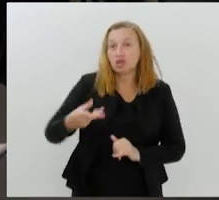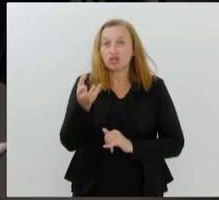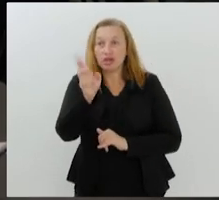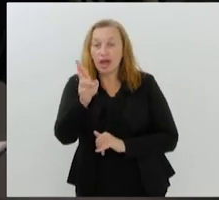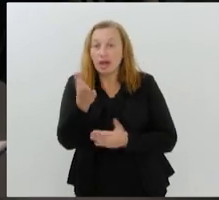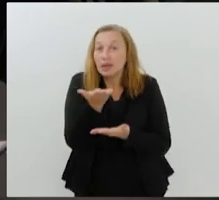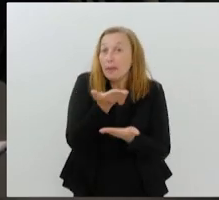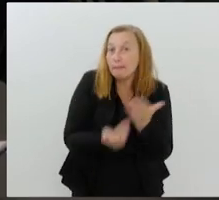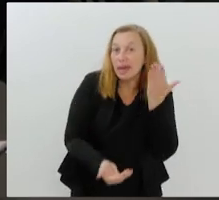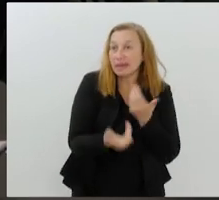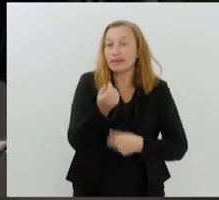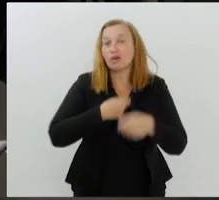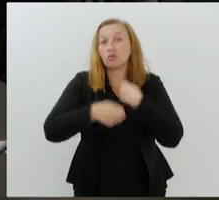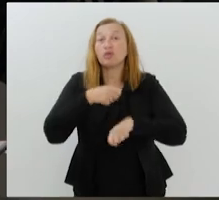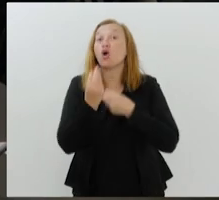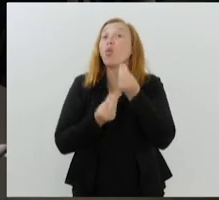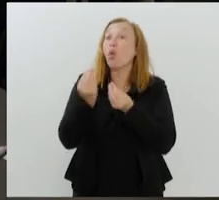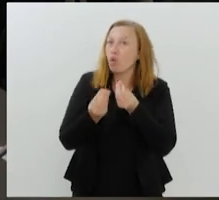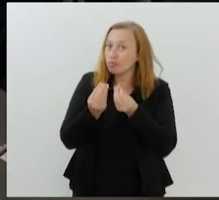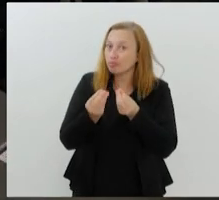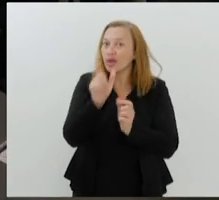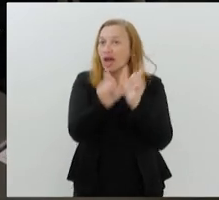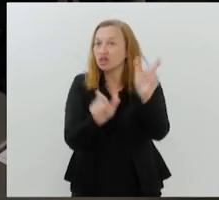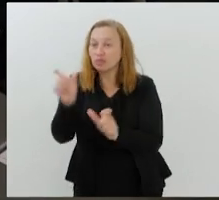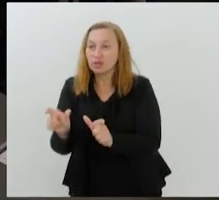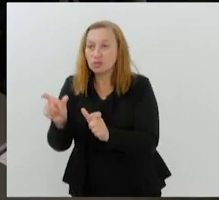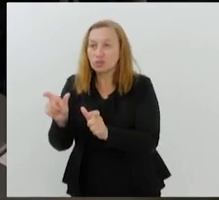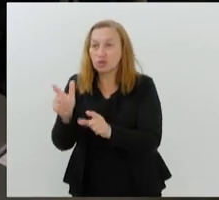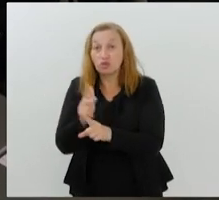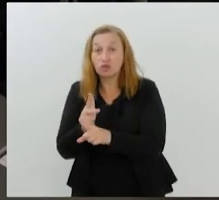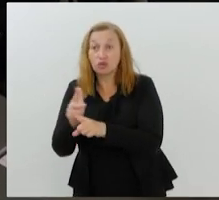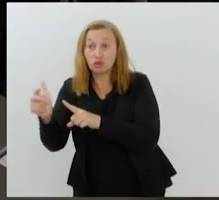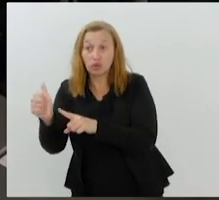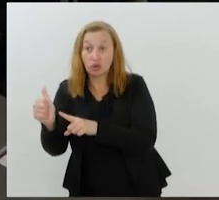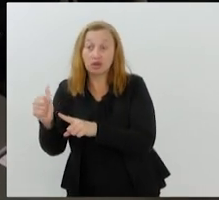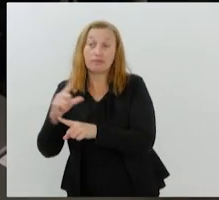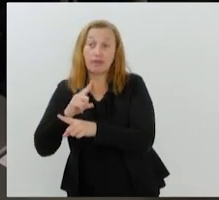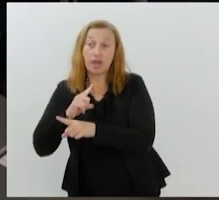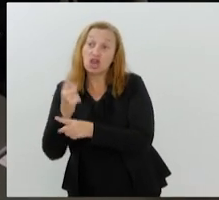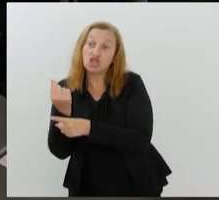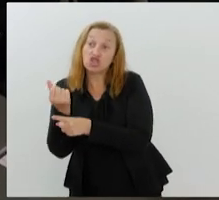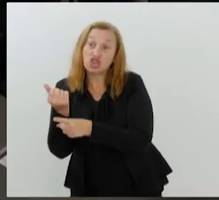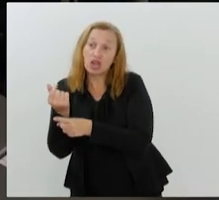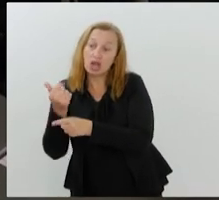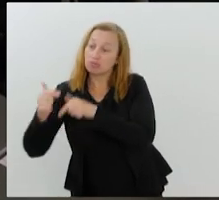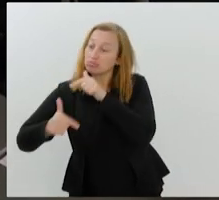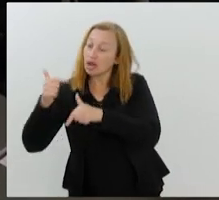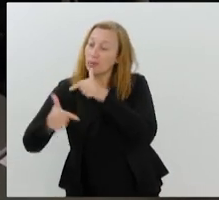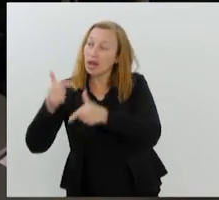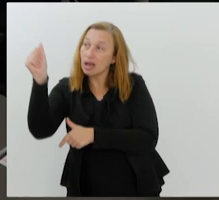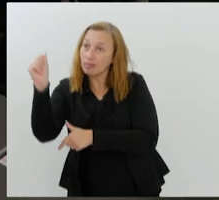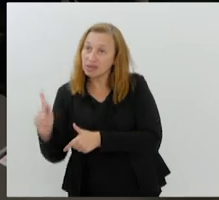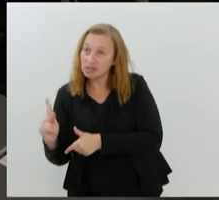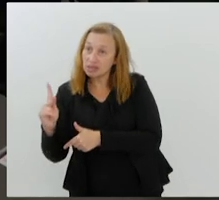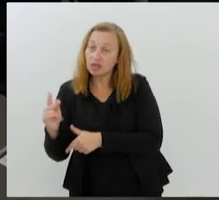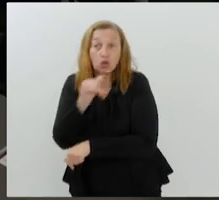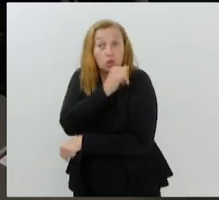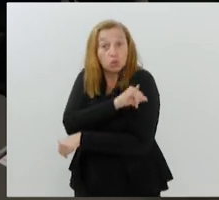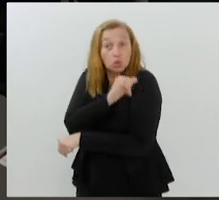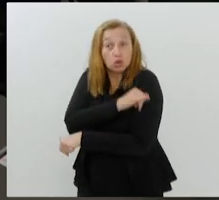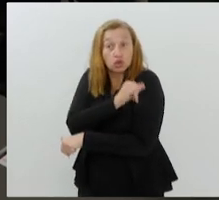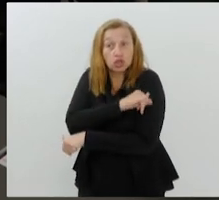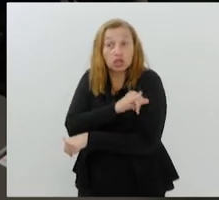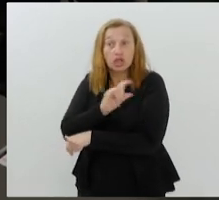perde da economia. E como perde? As pessoas ganham o dinheiro através do seu trabalho, da sua aposentadoria no Rio de Janeiro.